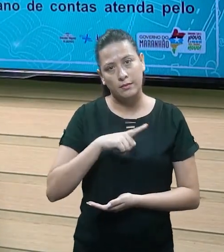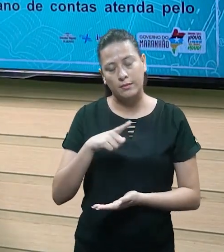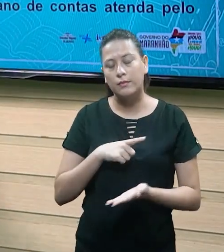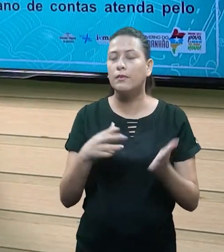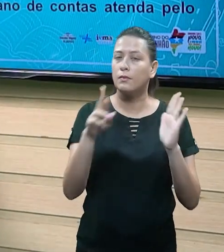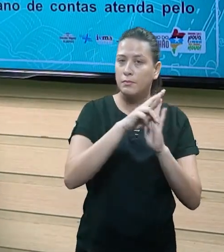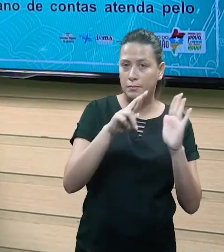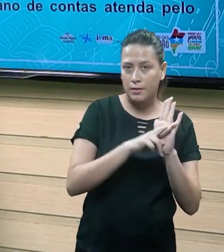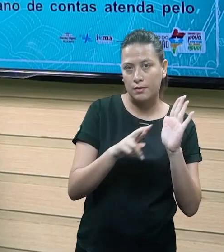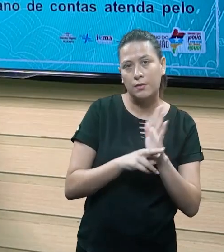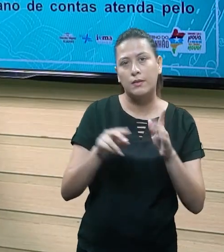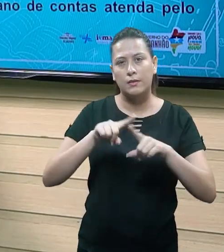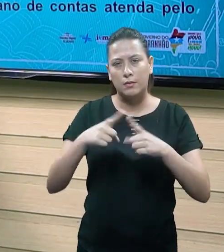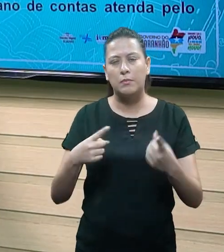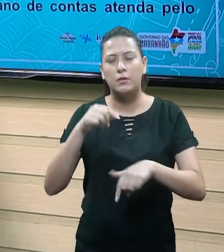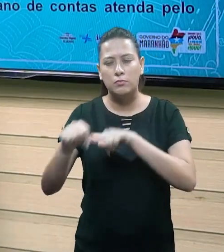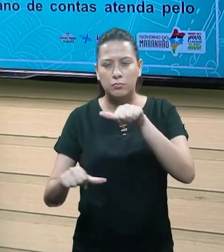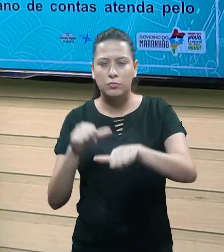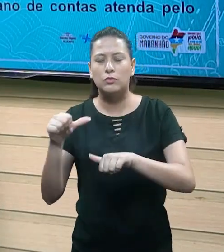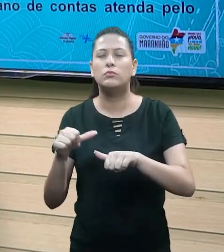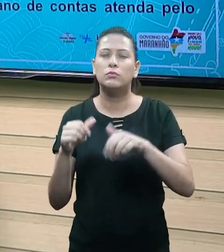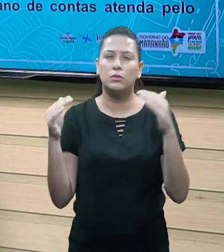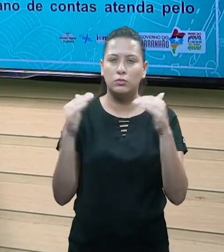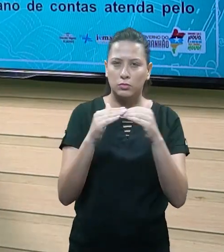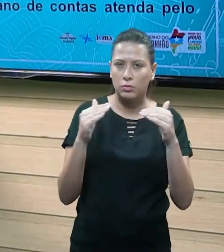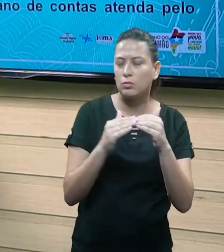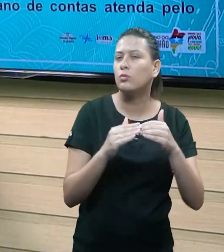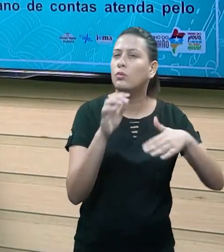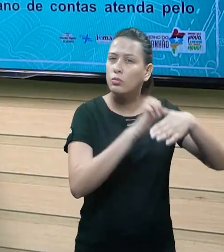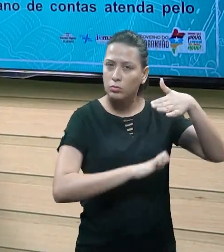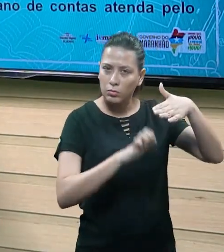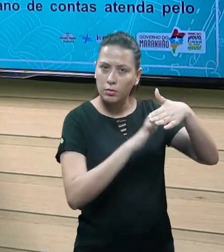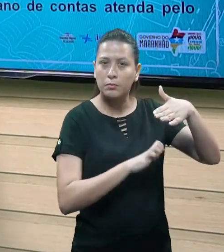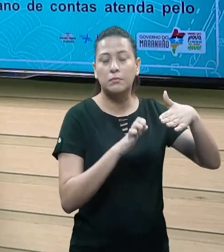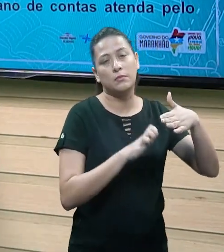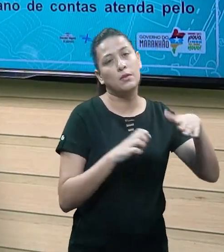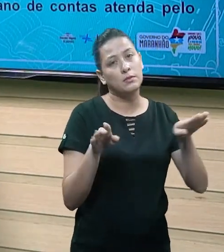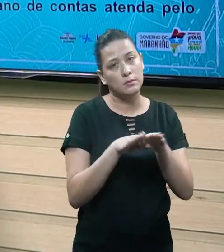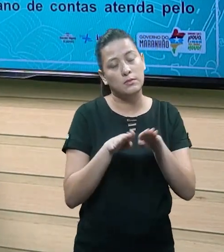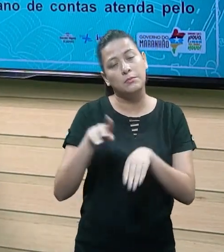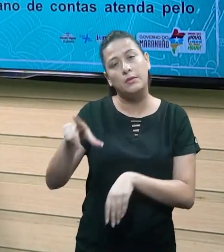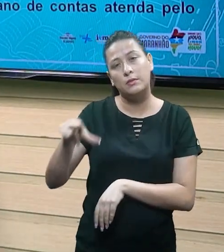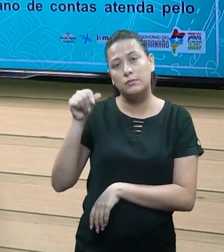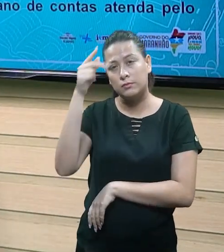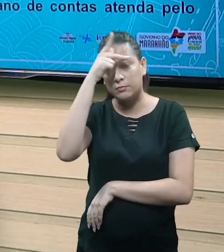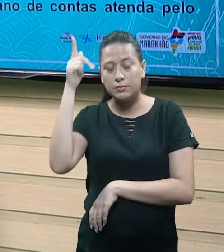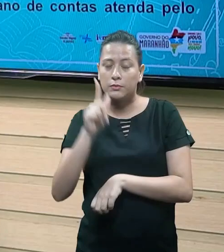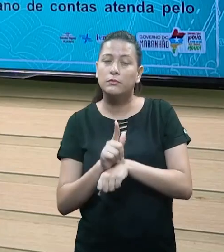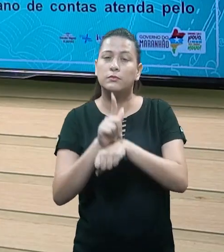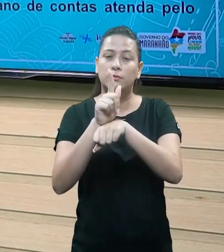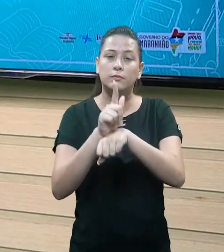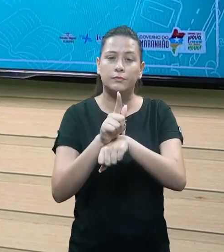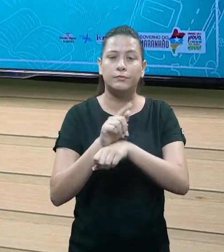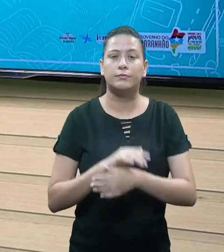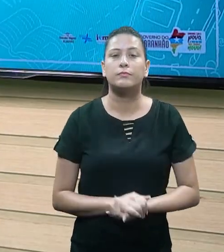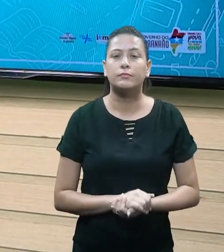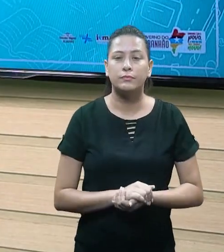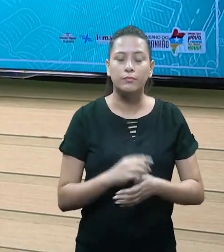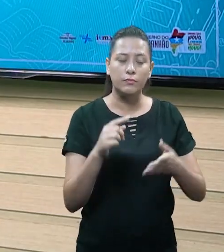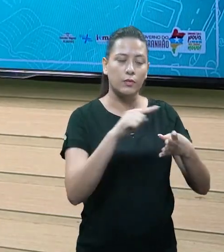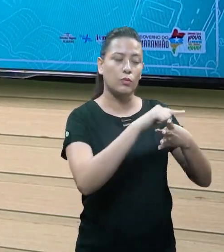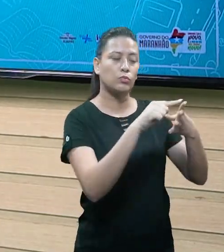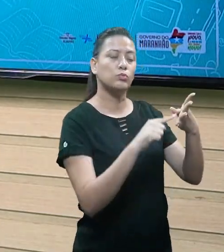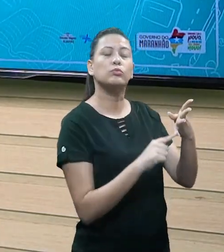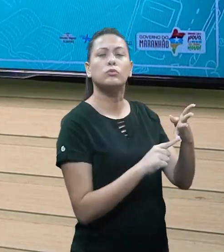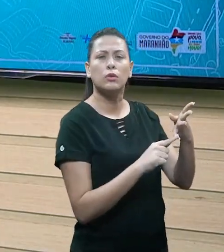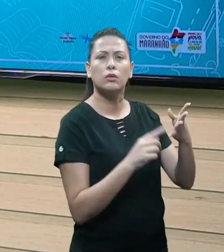só que tem as variações de acordo com o segmento da empresa, de acordo com as necessidades e a tomada de decisão dos gestores dela, ok? Então, quais